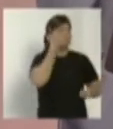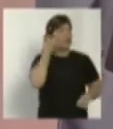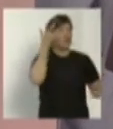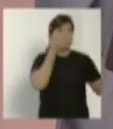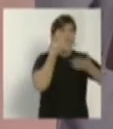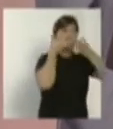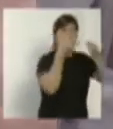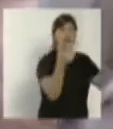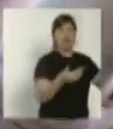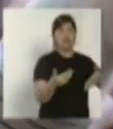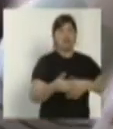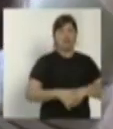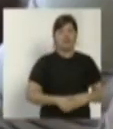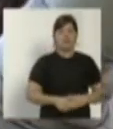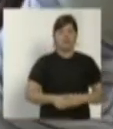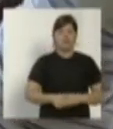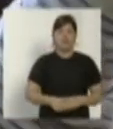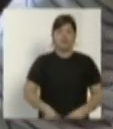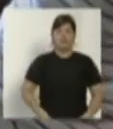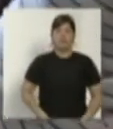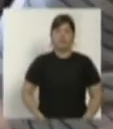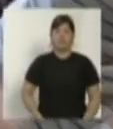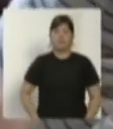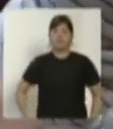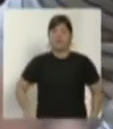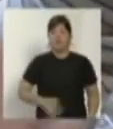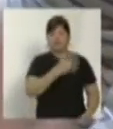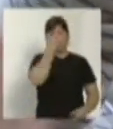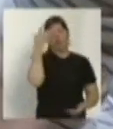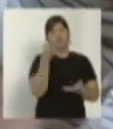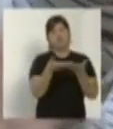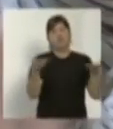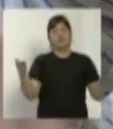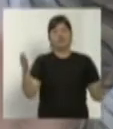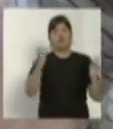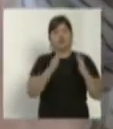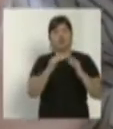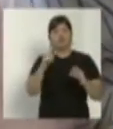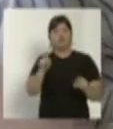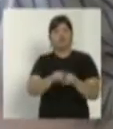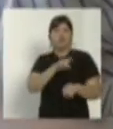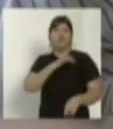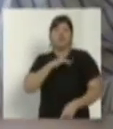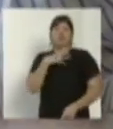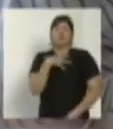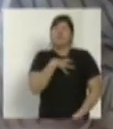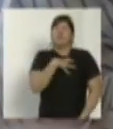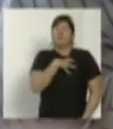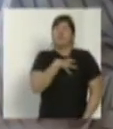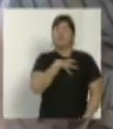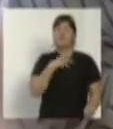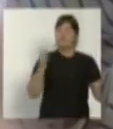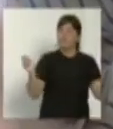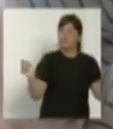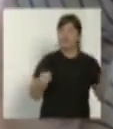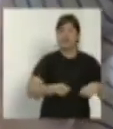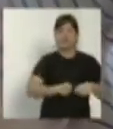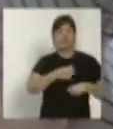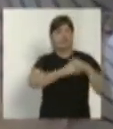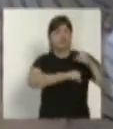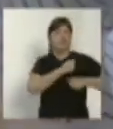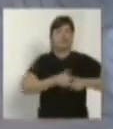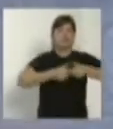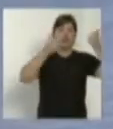nesse instante. Que aqueles que estão em casa sejam tocados de uma tal forma, Senhor. Que possa haver uma mudança